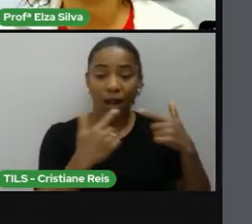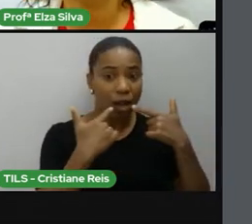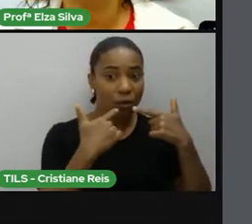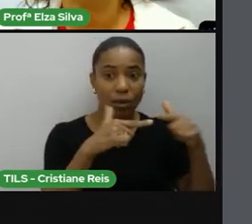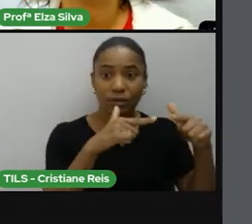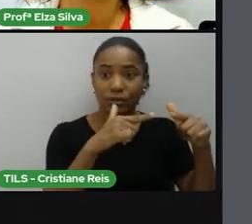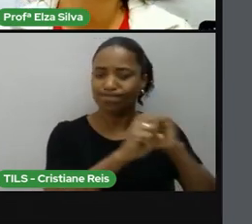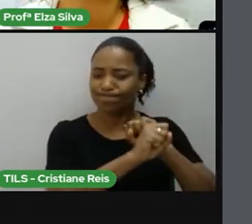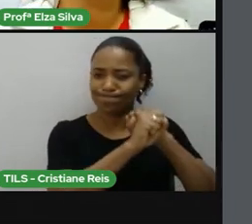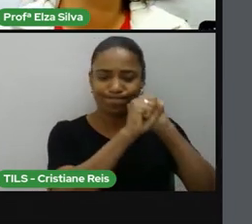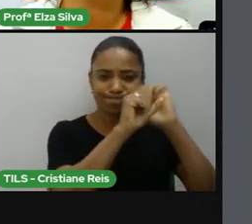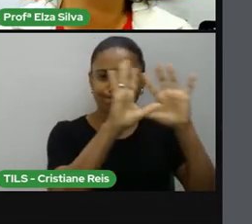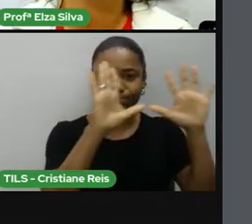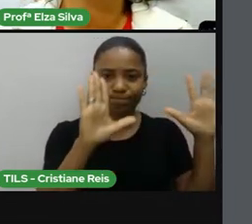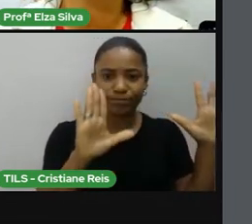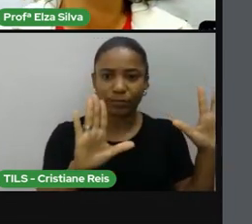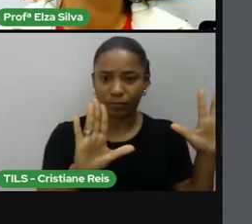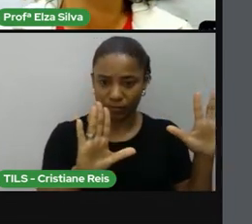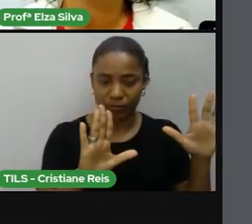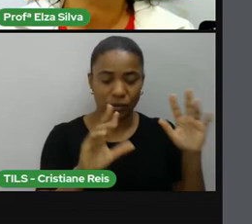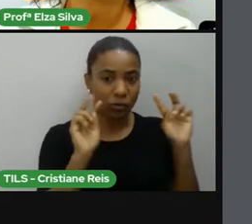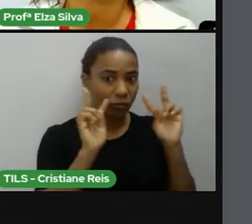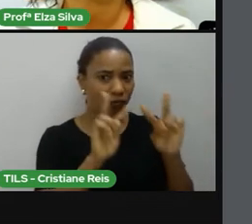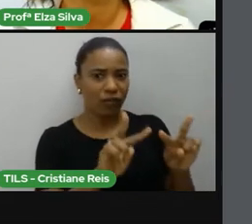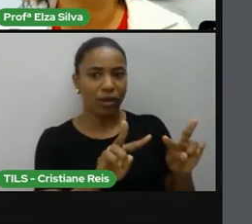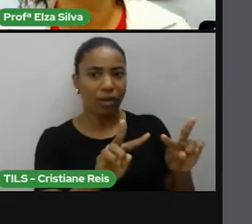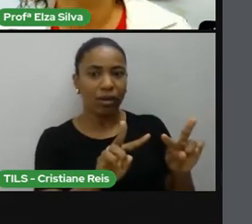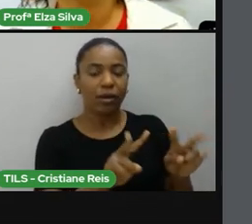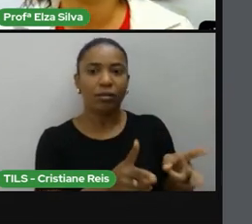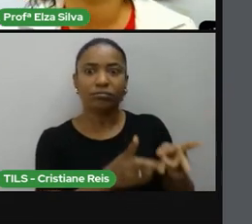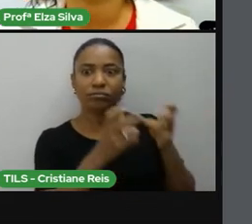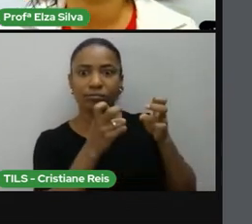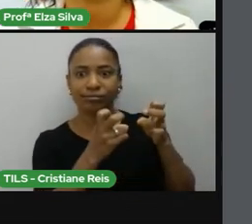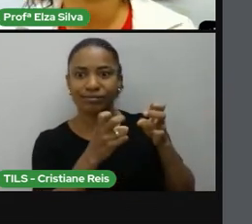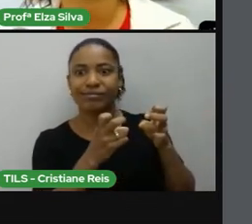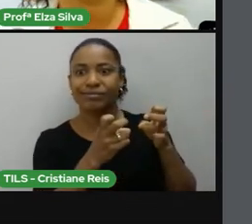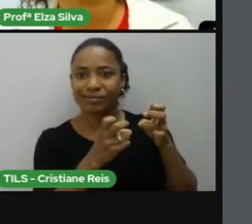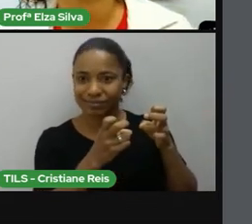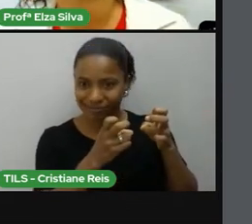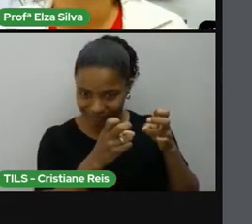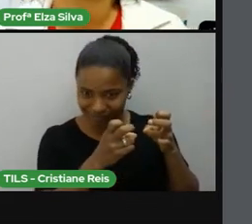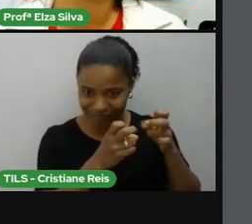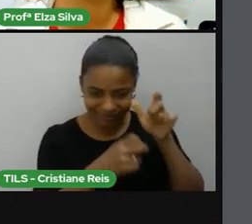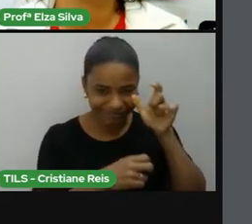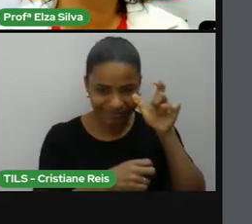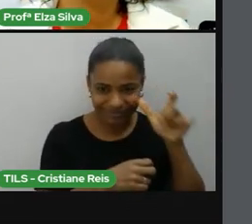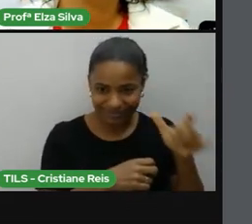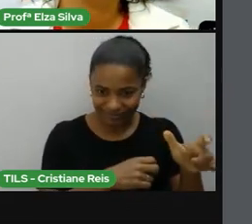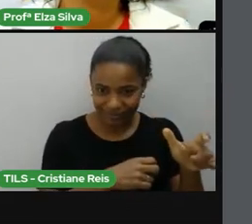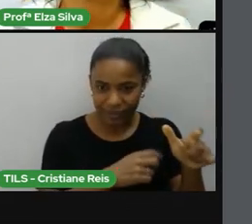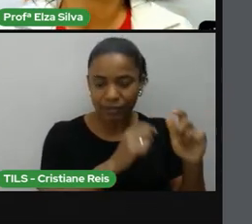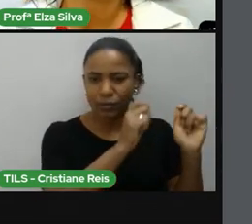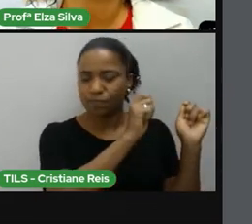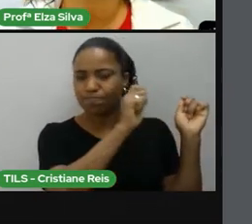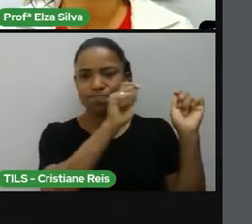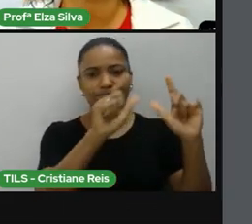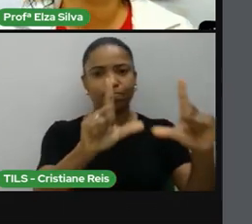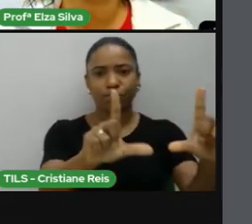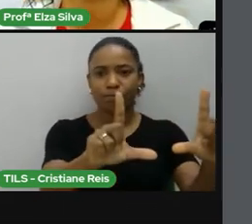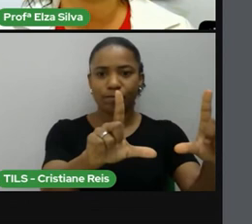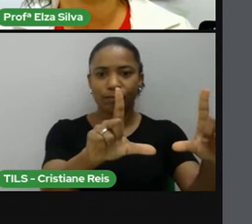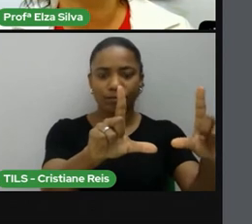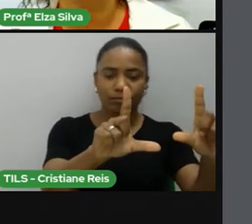a atenção do leitor. E, geralmente, ele é afixado em lugares públicos porque ele